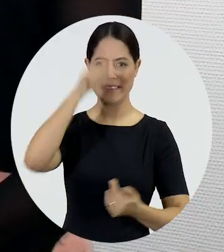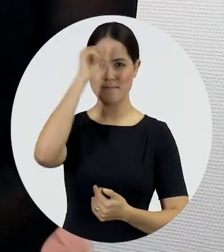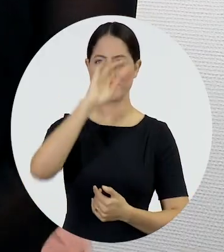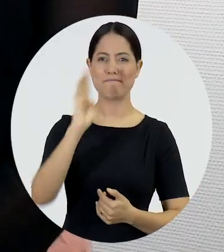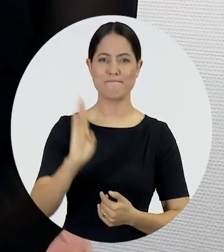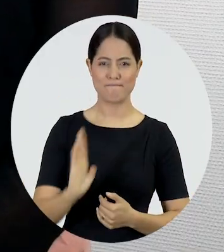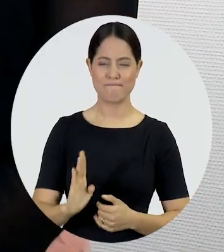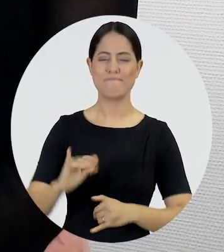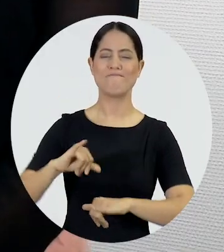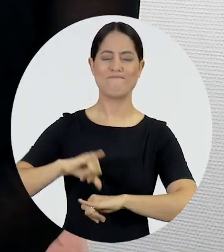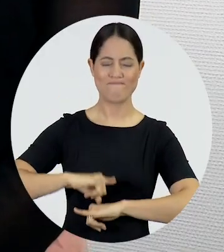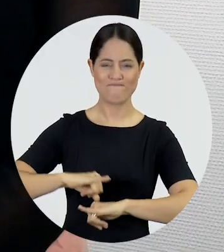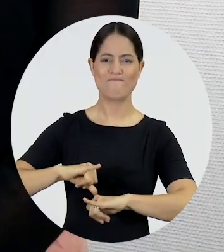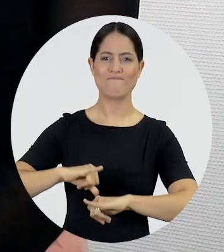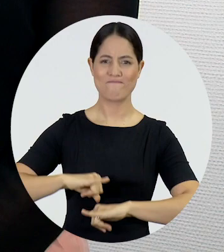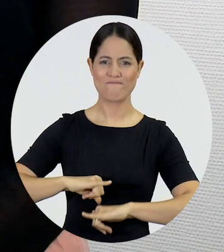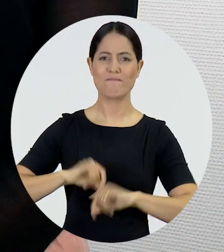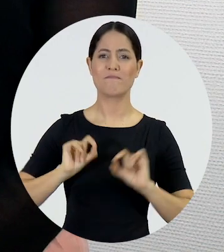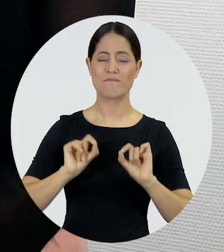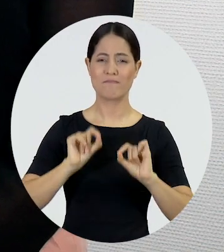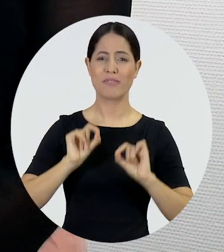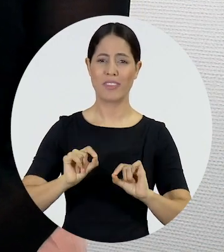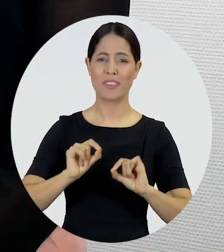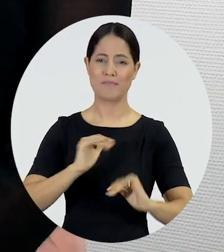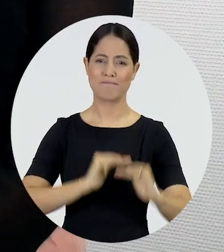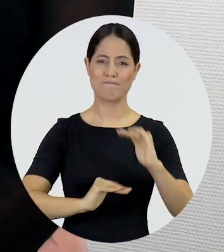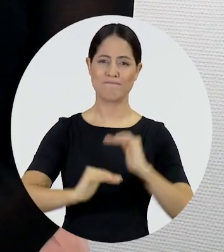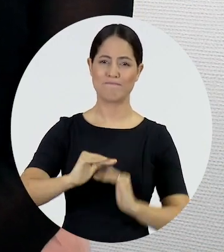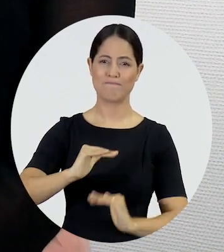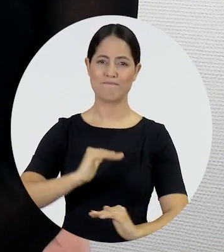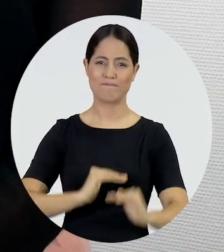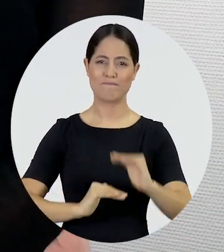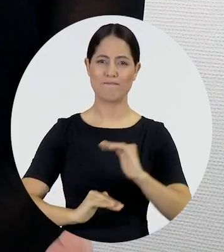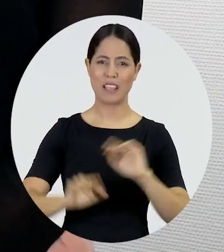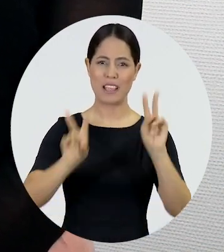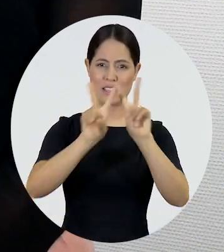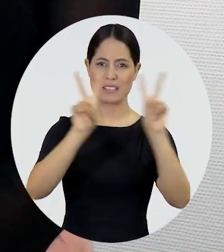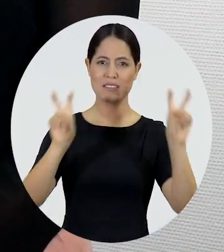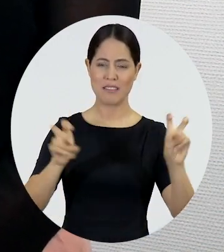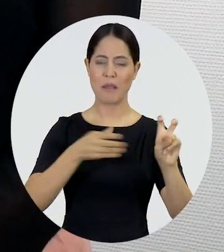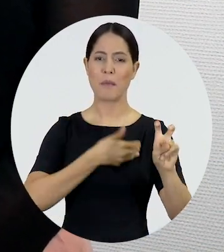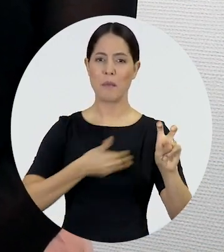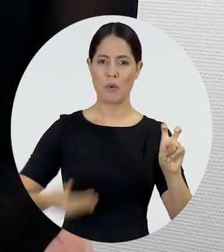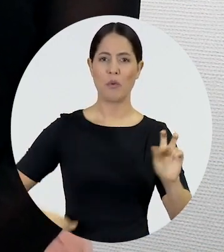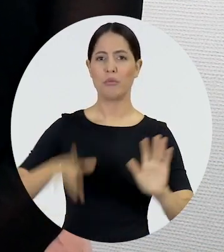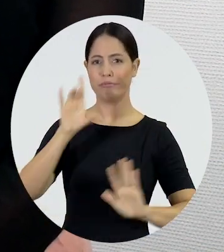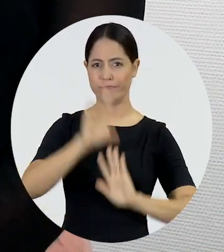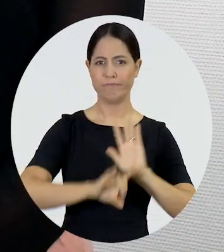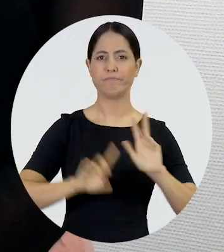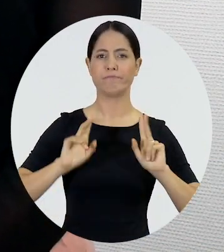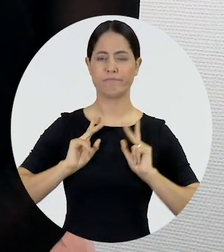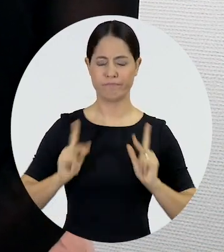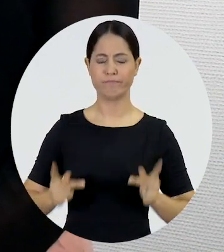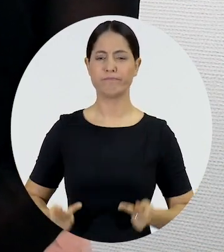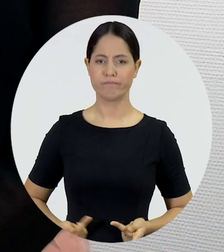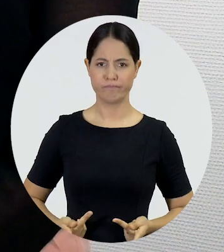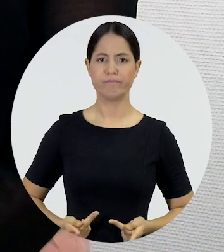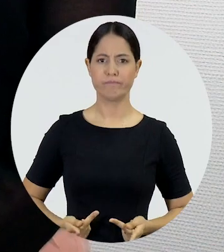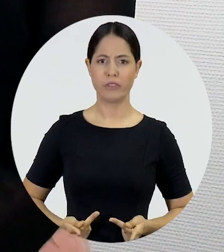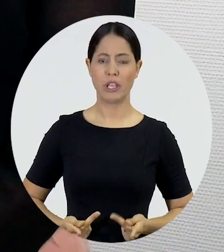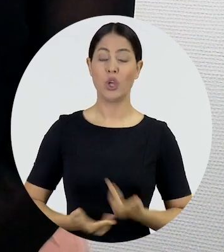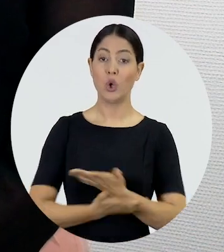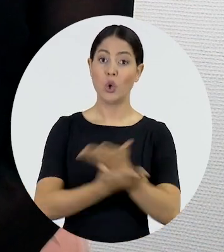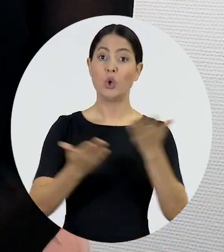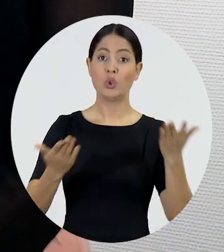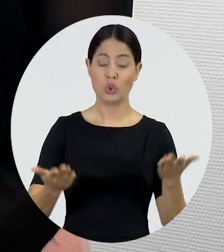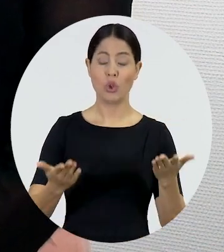mundial, o Brasil sofre um grande retrocesso em sua agenda pública de direitos humanos. Nós temos,